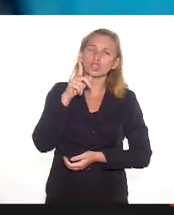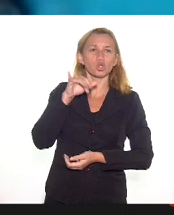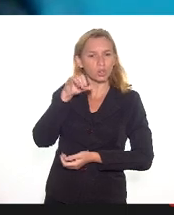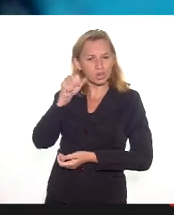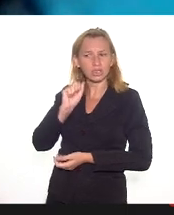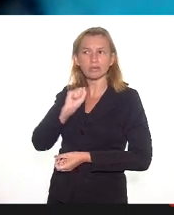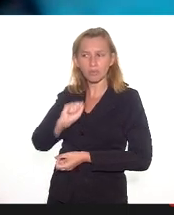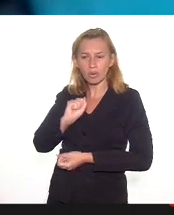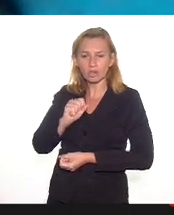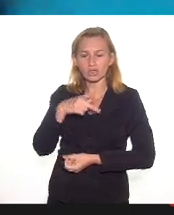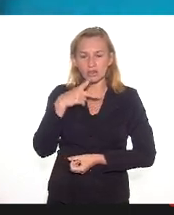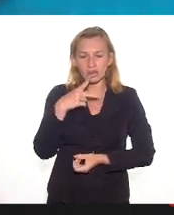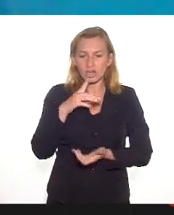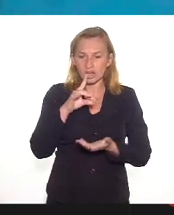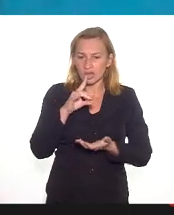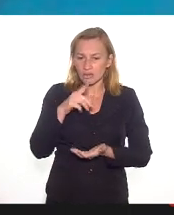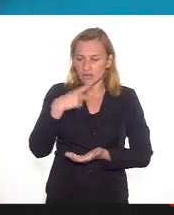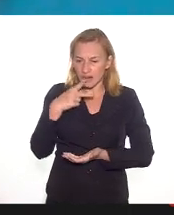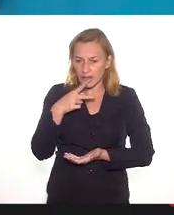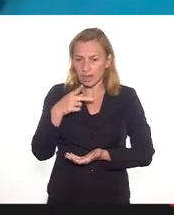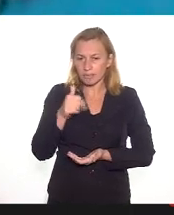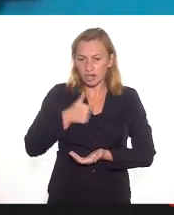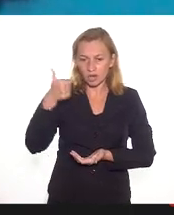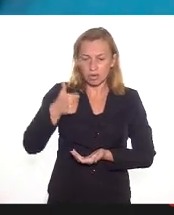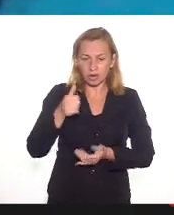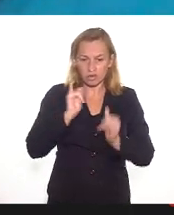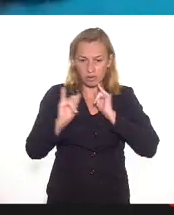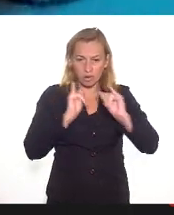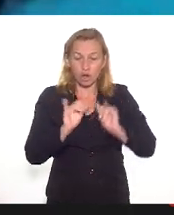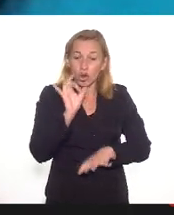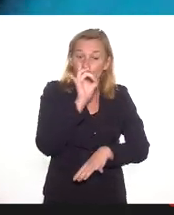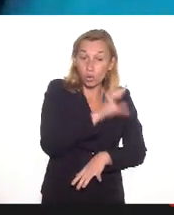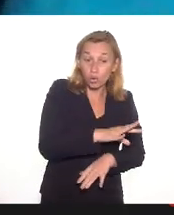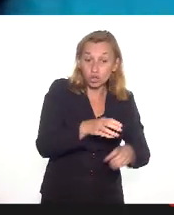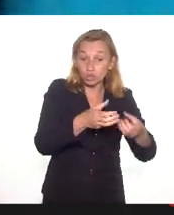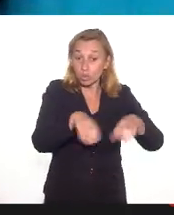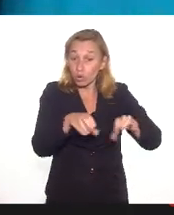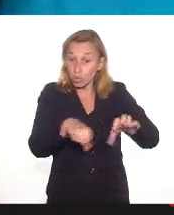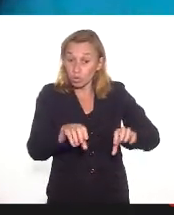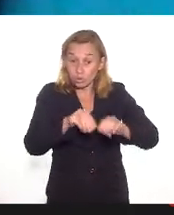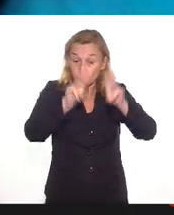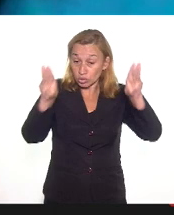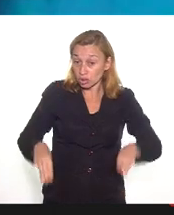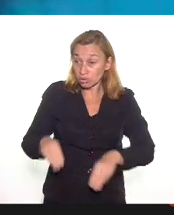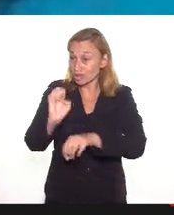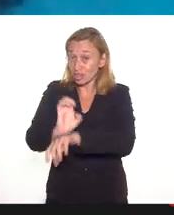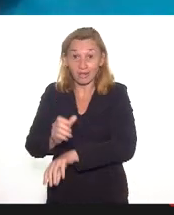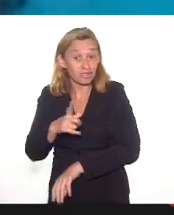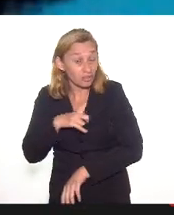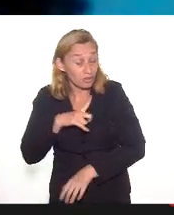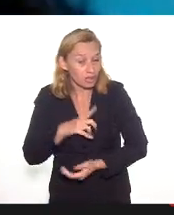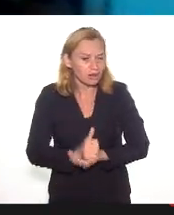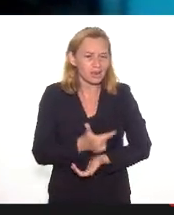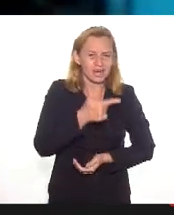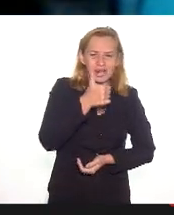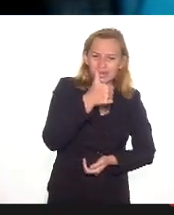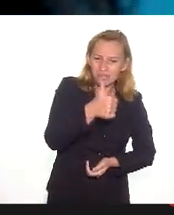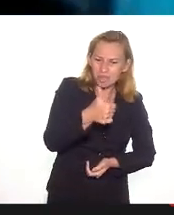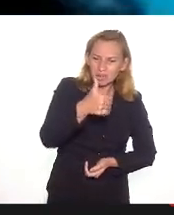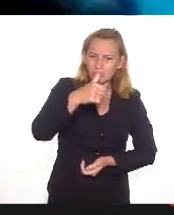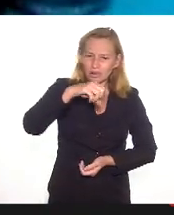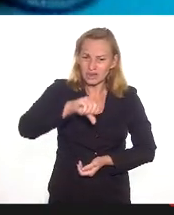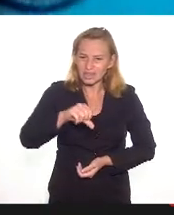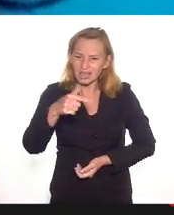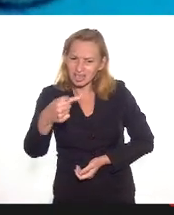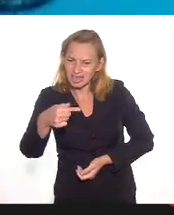confirmar essa informação, o último concurso que os museus do Estado tiveram foi em 1978,